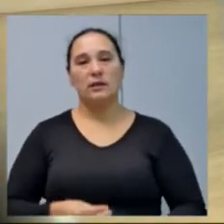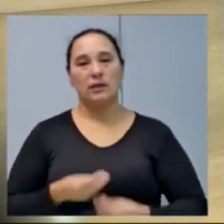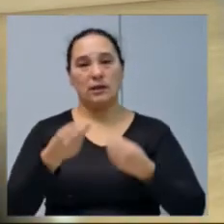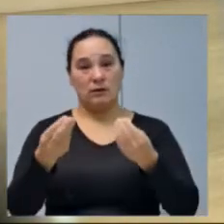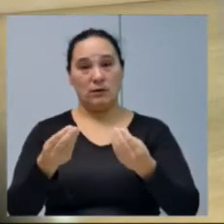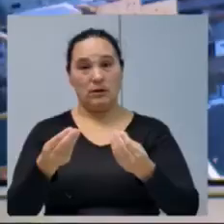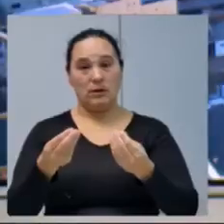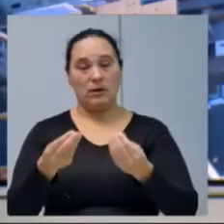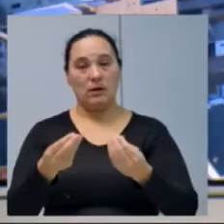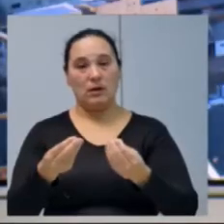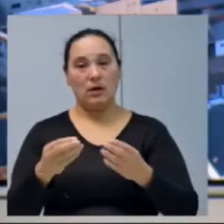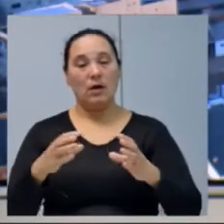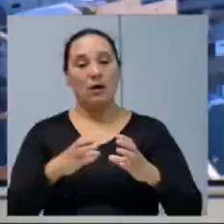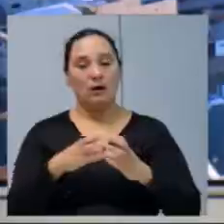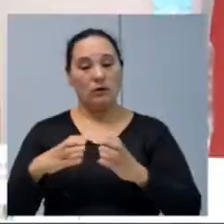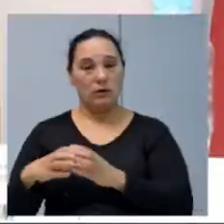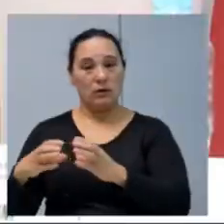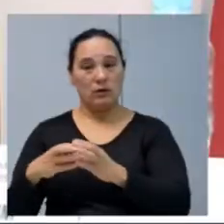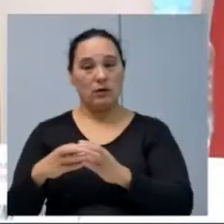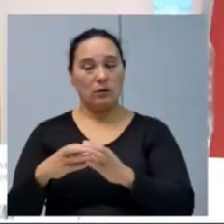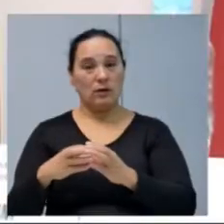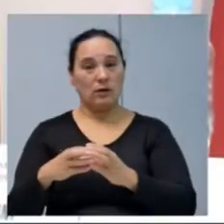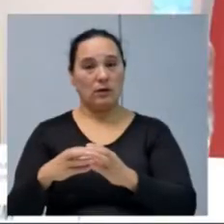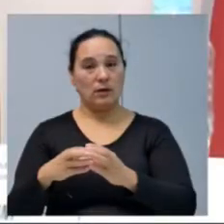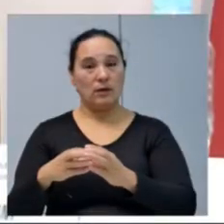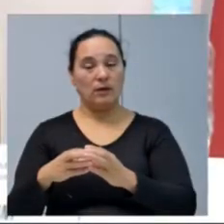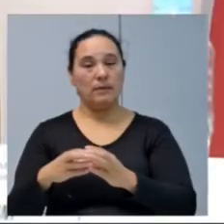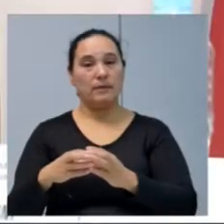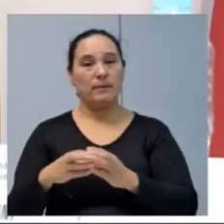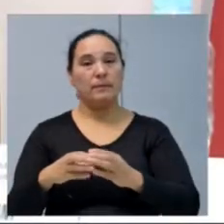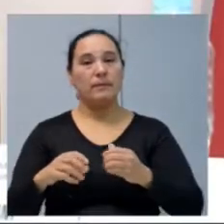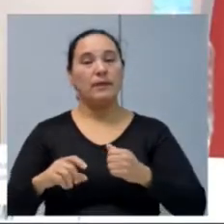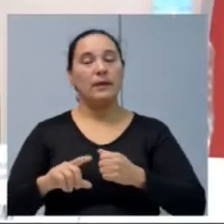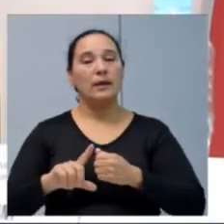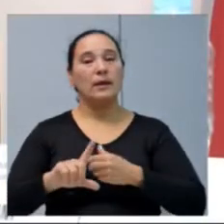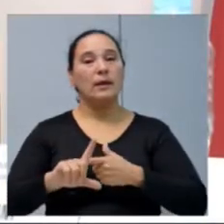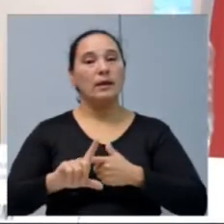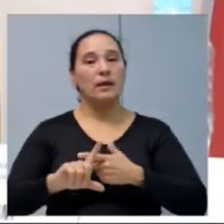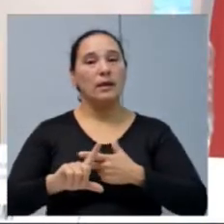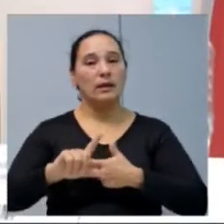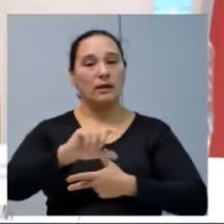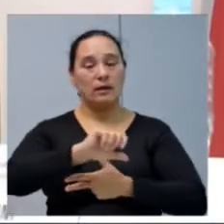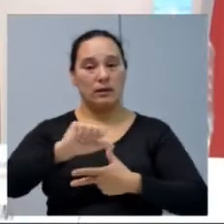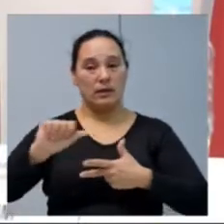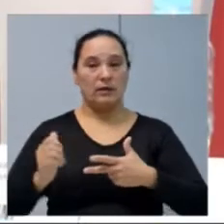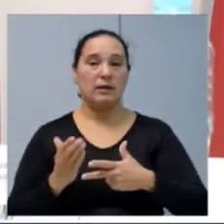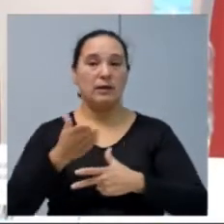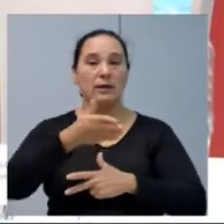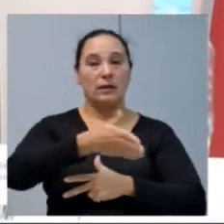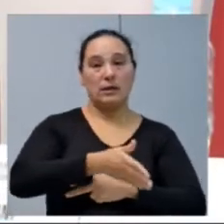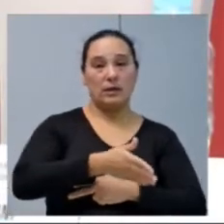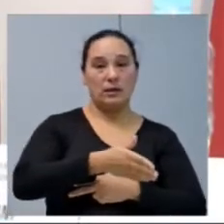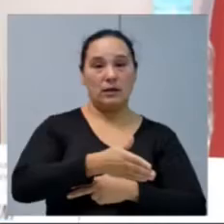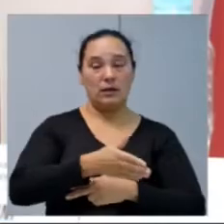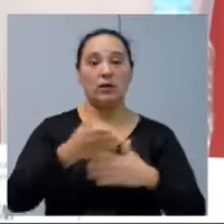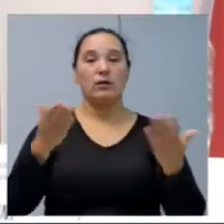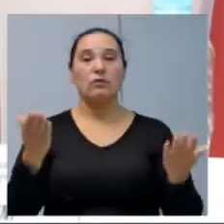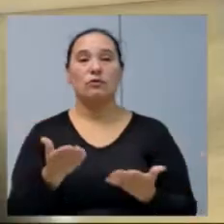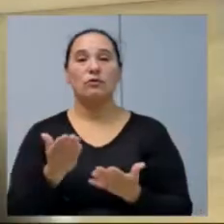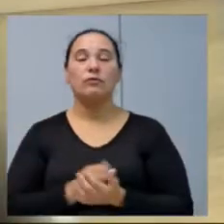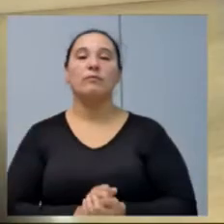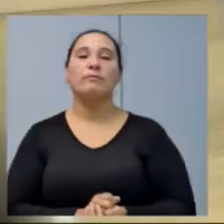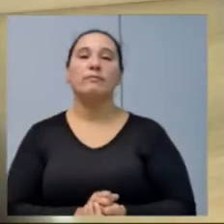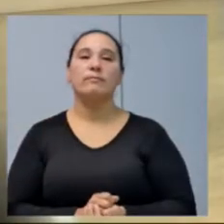aqui a Comissão de Constituição, Legislação e Justiça aos projetos que deram entrada no expediente de hoje.